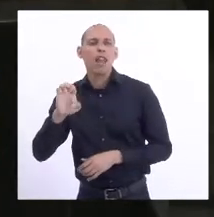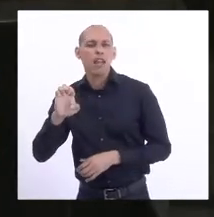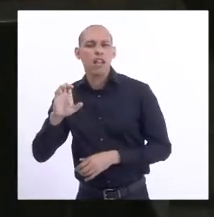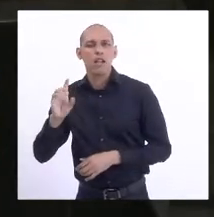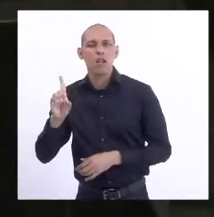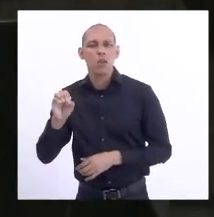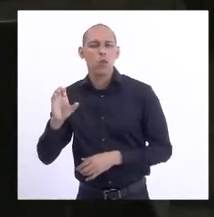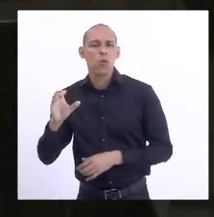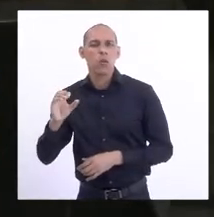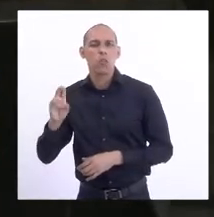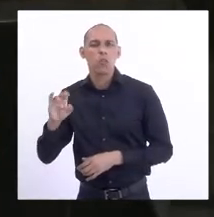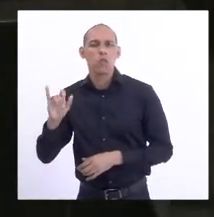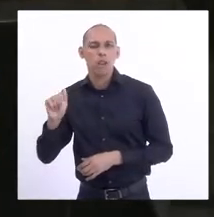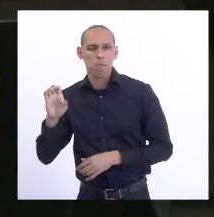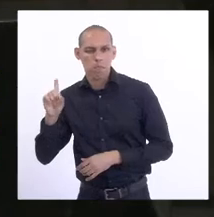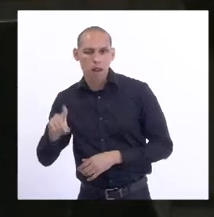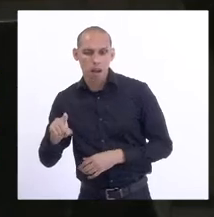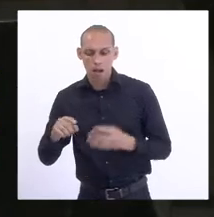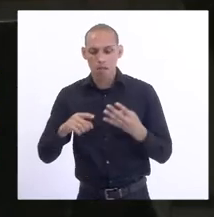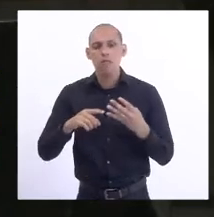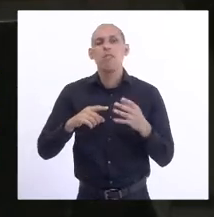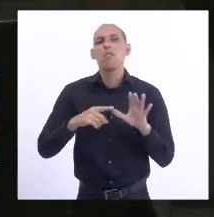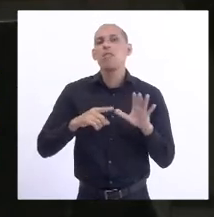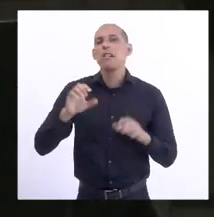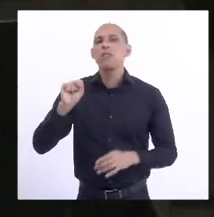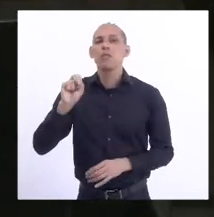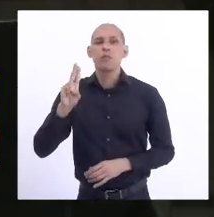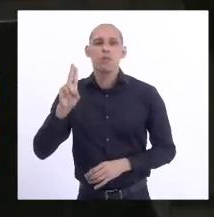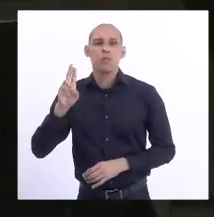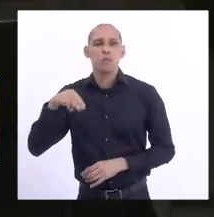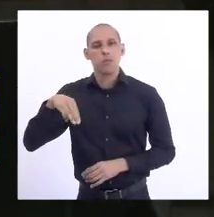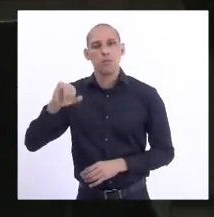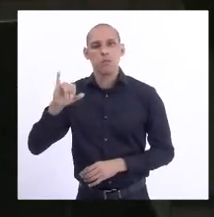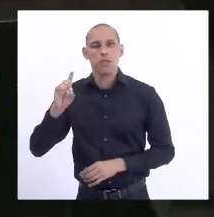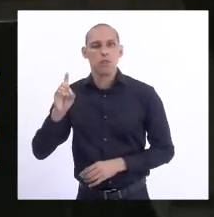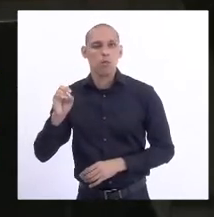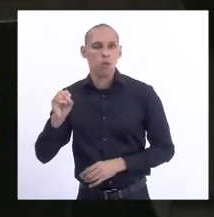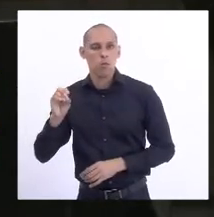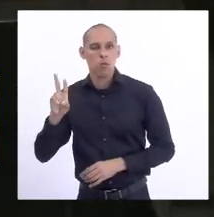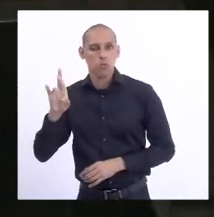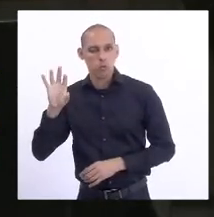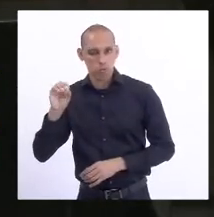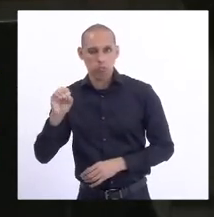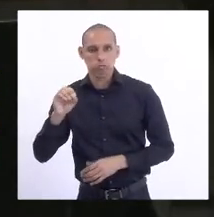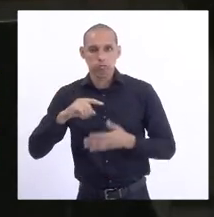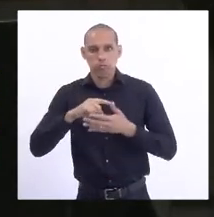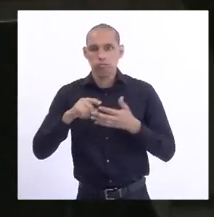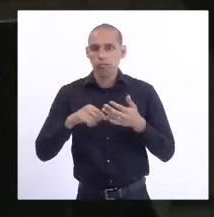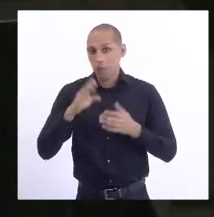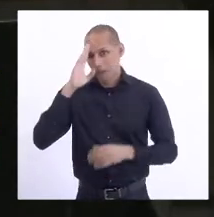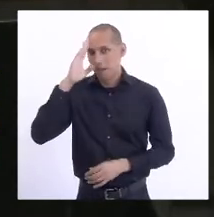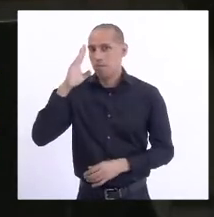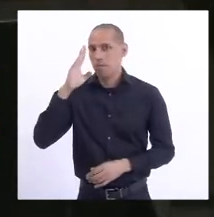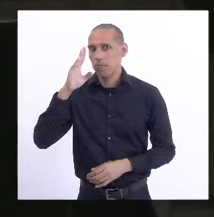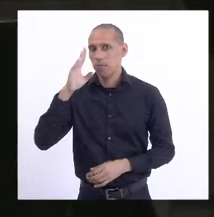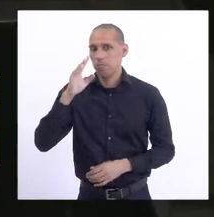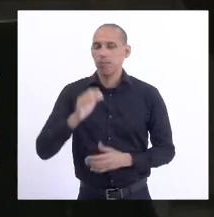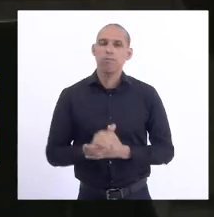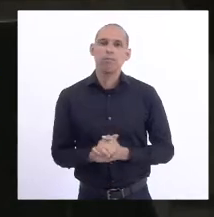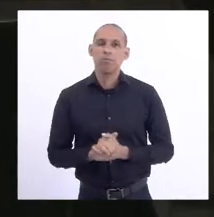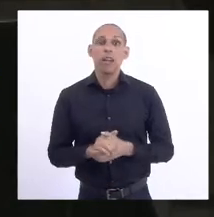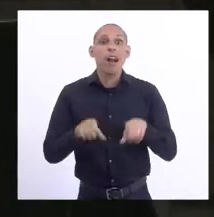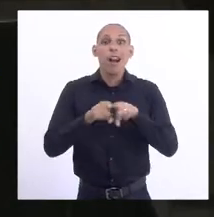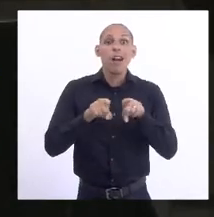e Sumidouro. As mais atingidas, entre outras. e esquecendo. E São